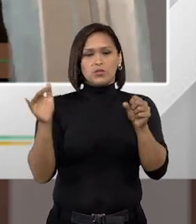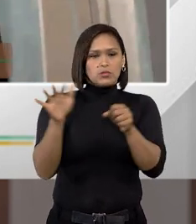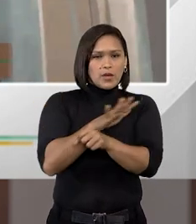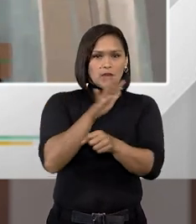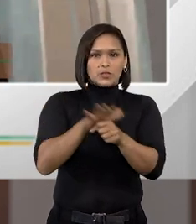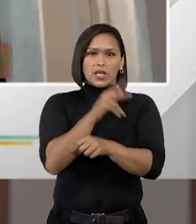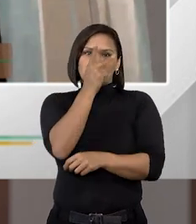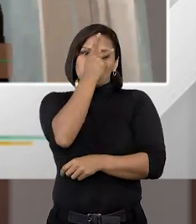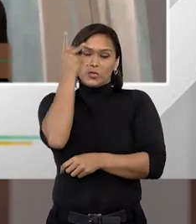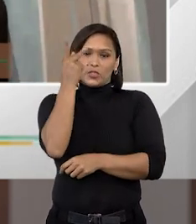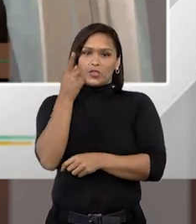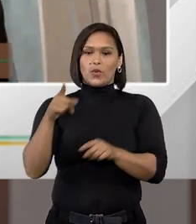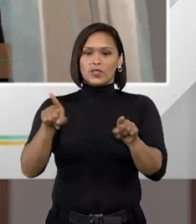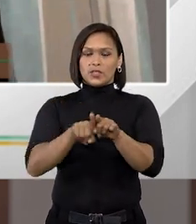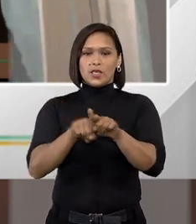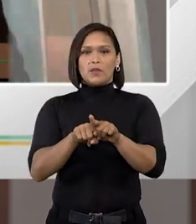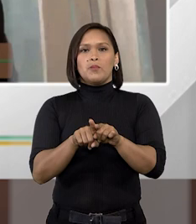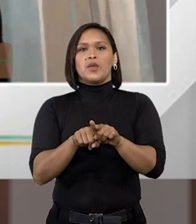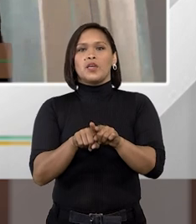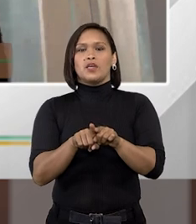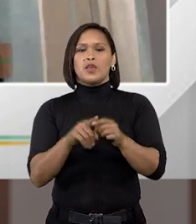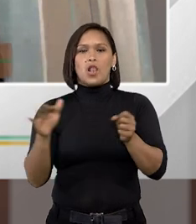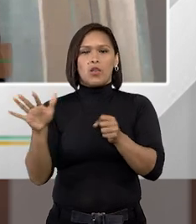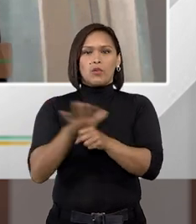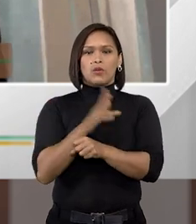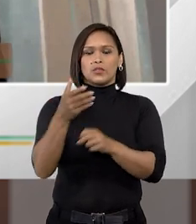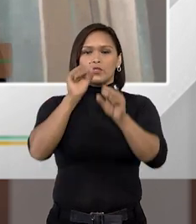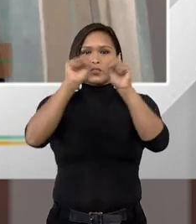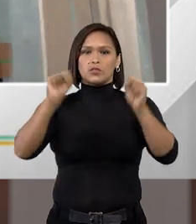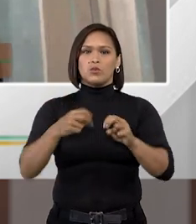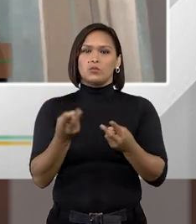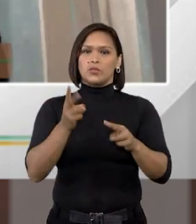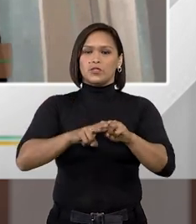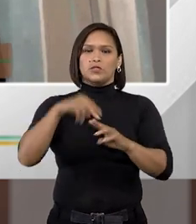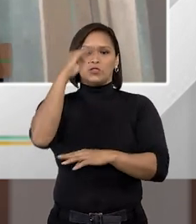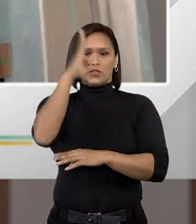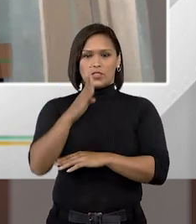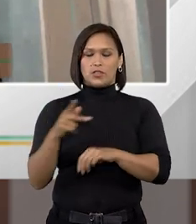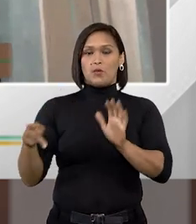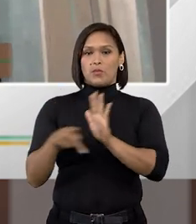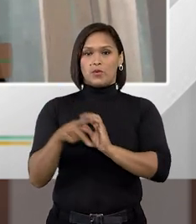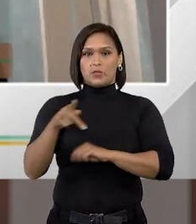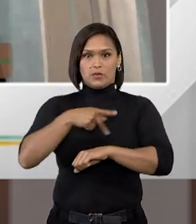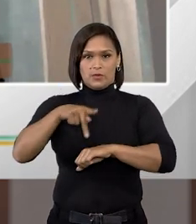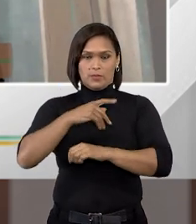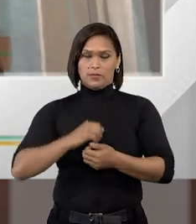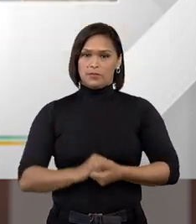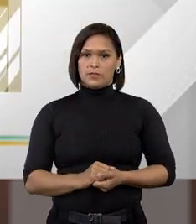abarrotados de pessoas e superlotação no presídio nacional nos presídios brasileiros